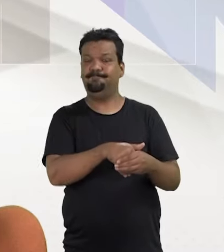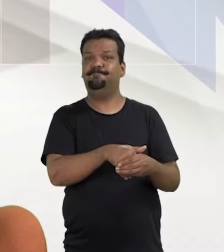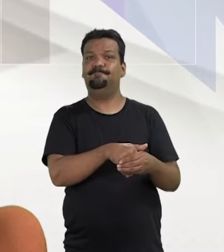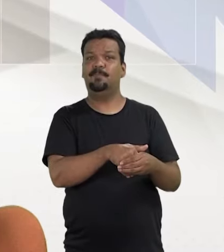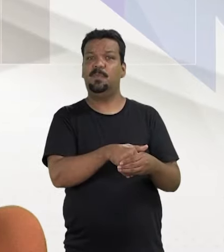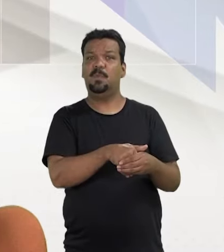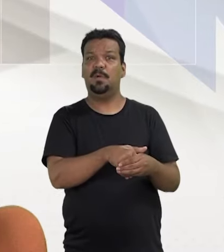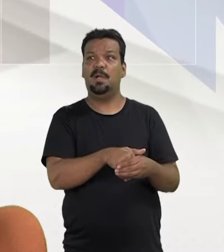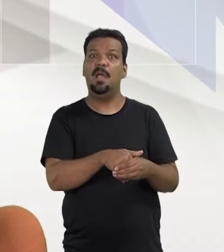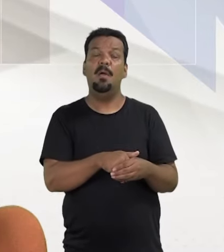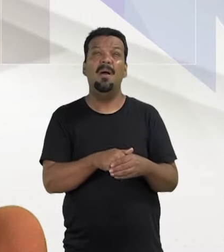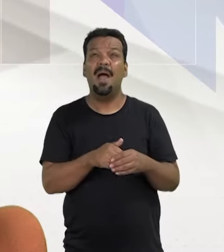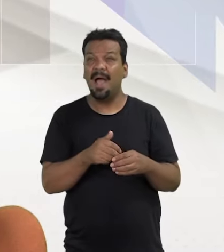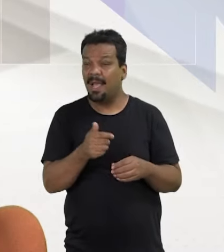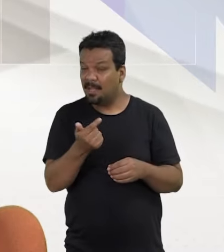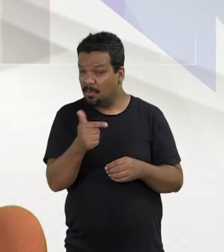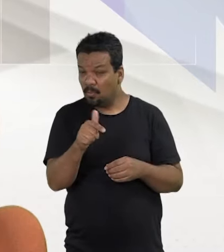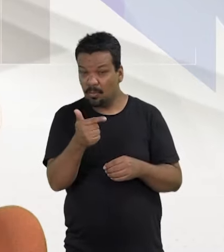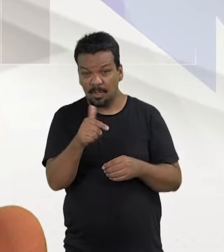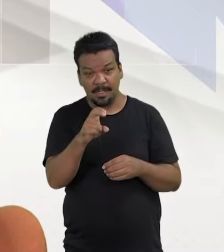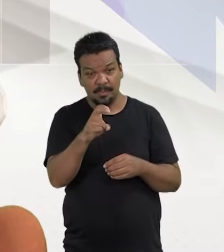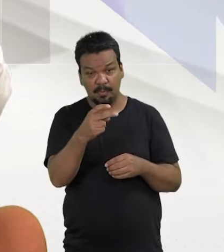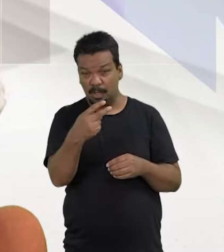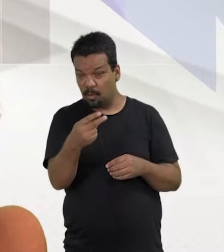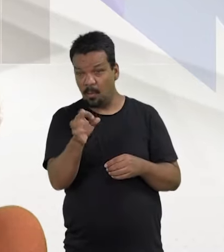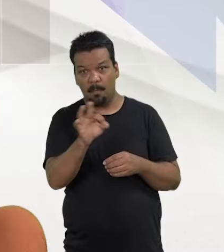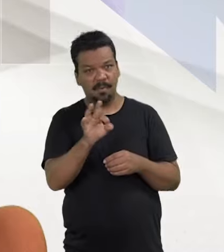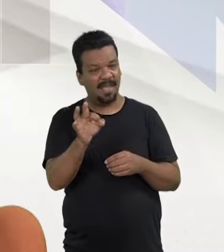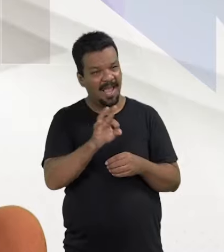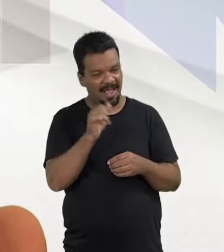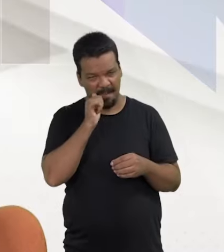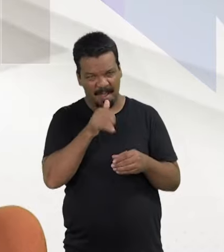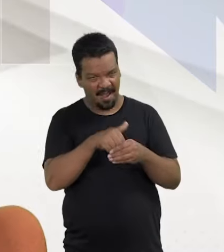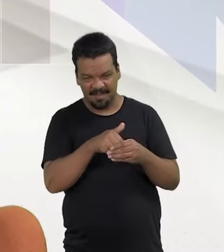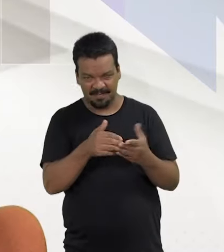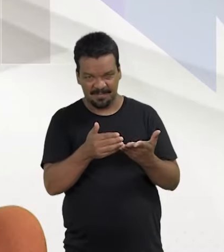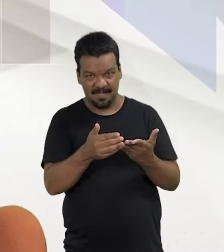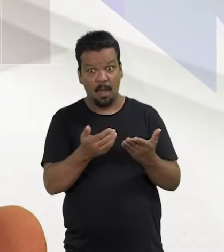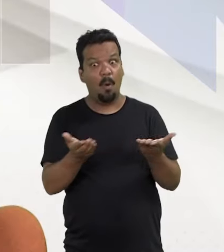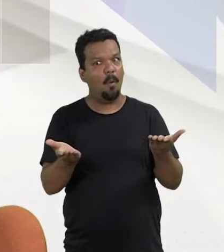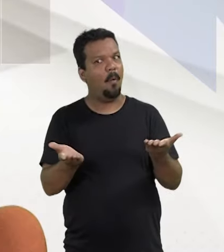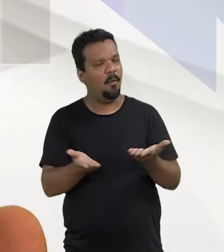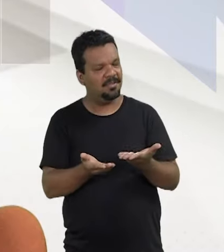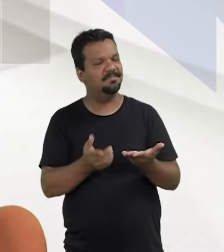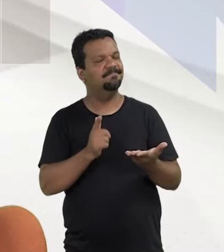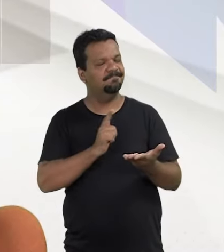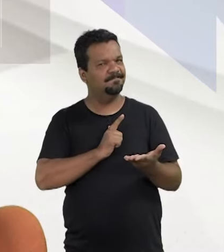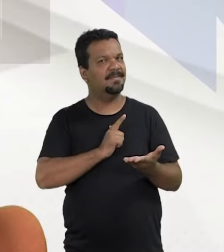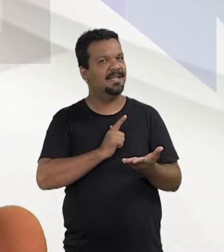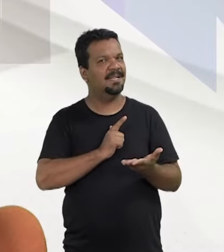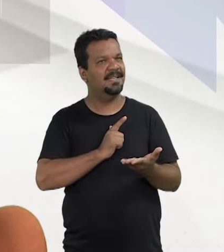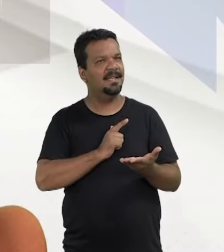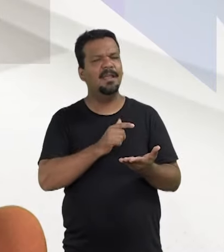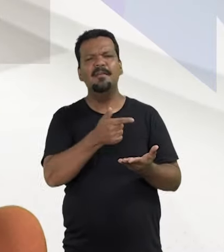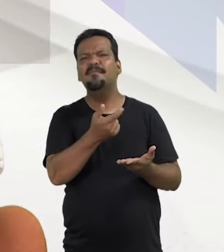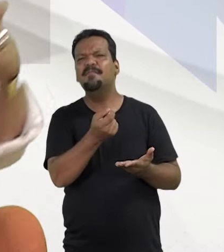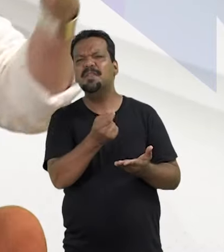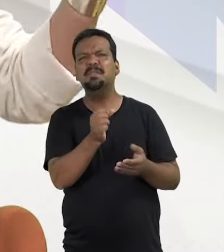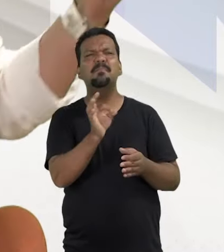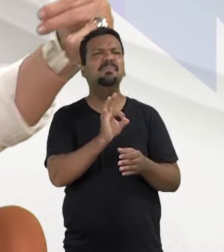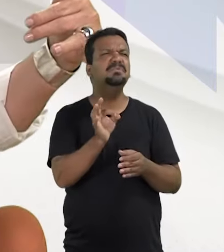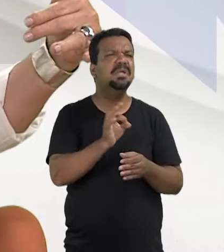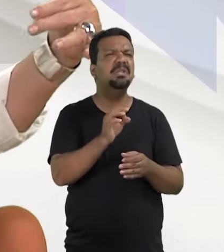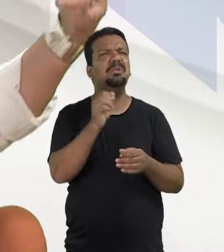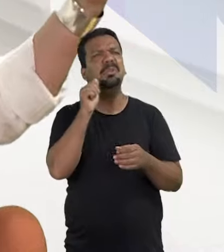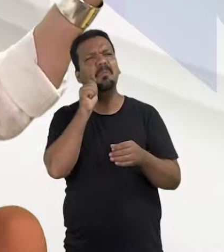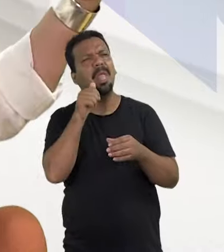eleitoras. Está certo? A gente não tinha os 52% de eleitoras. Hoje em dia a gente tem. Compreendeu? Hoje gente